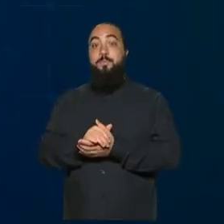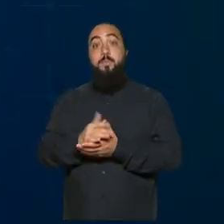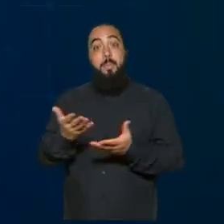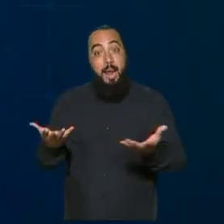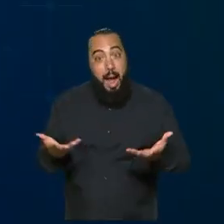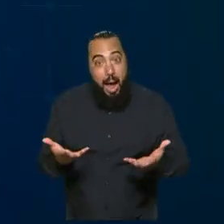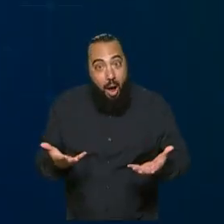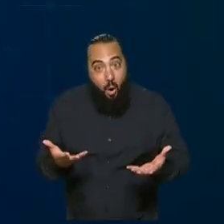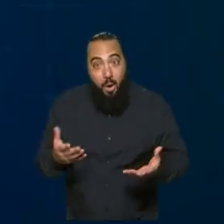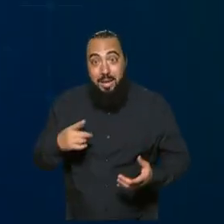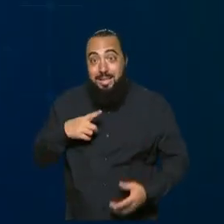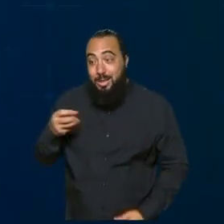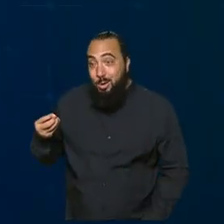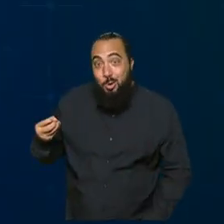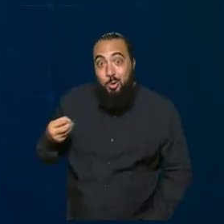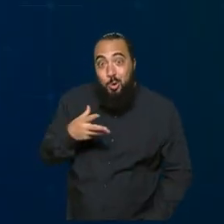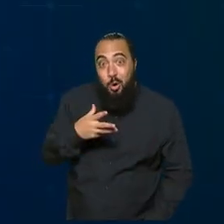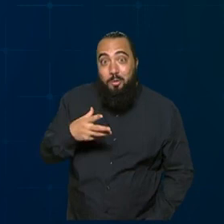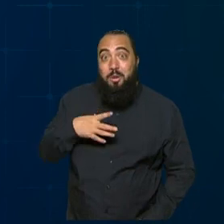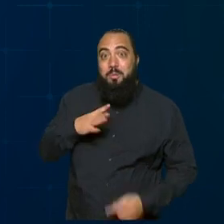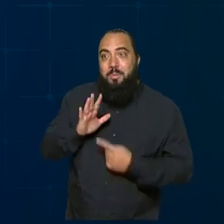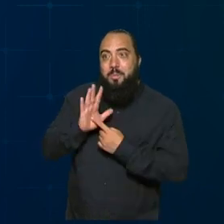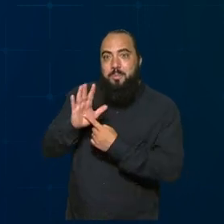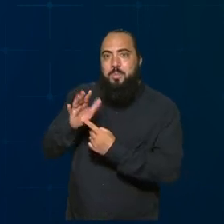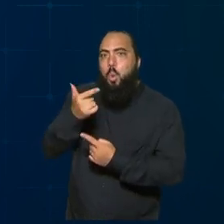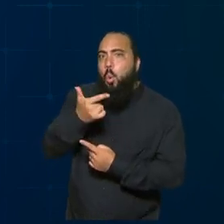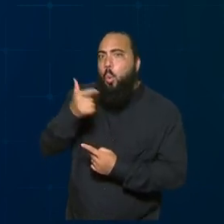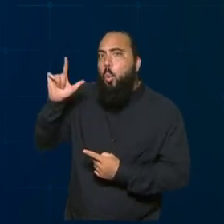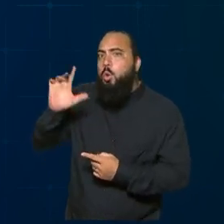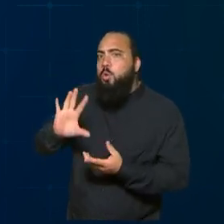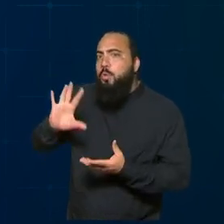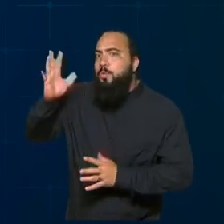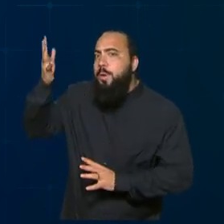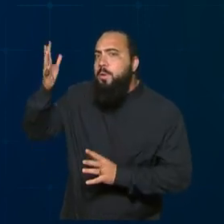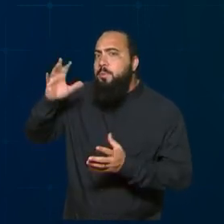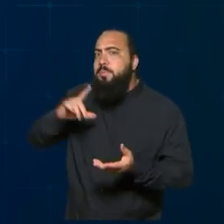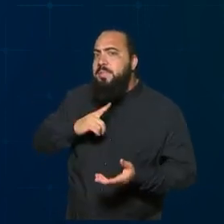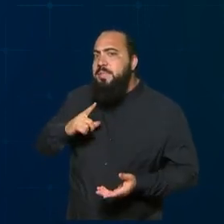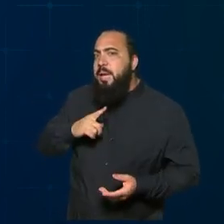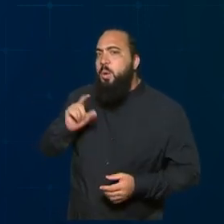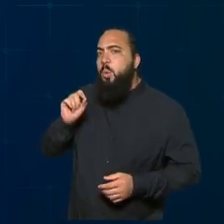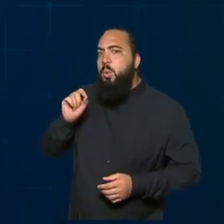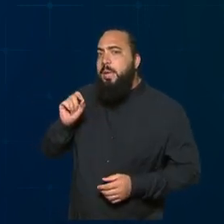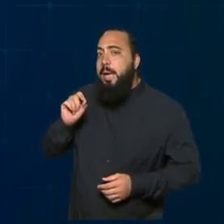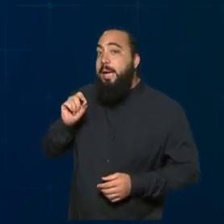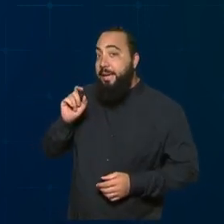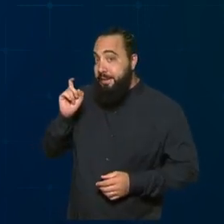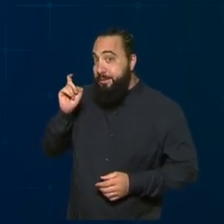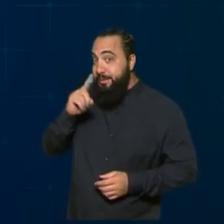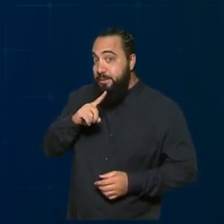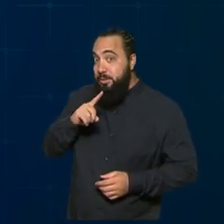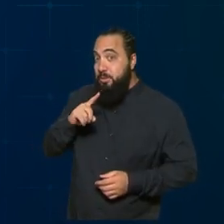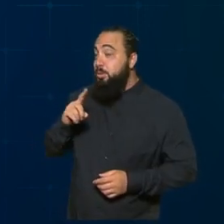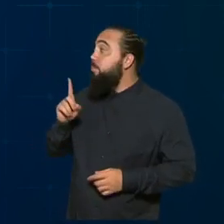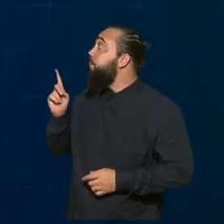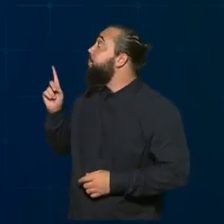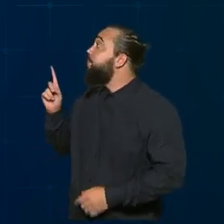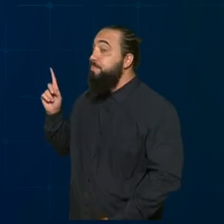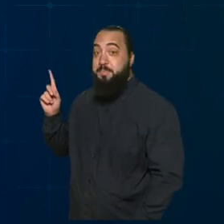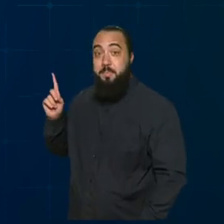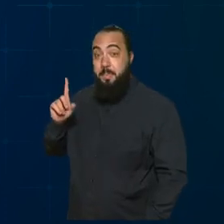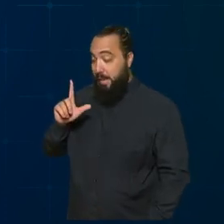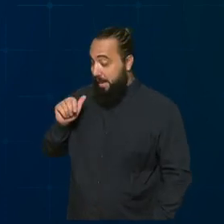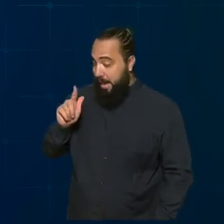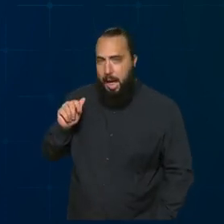nova descoberta aponta a existência de um outro fenômeno meteorológico e raro. Os lagos atmosféricos.